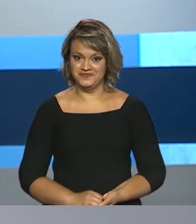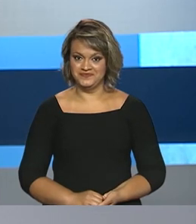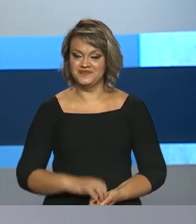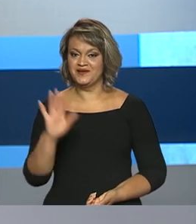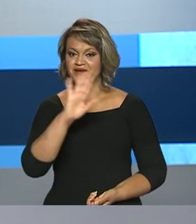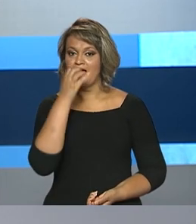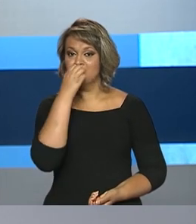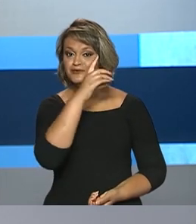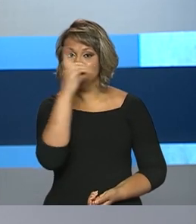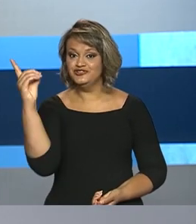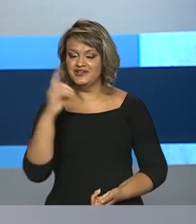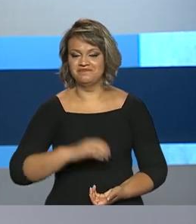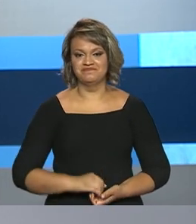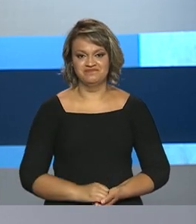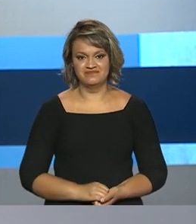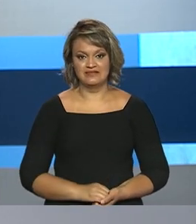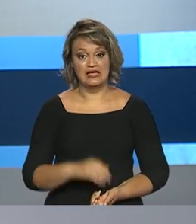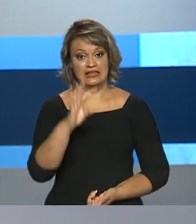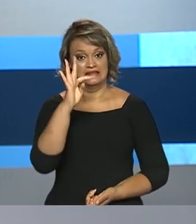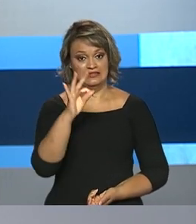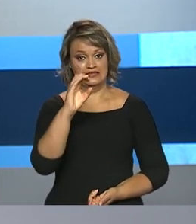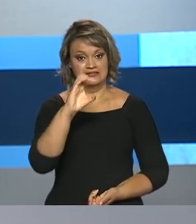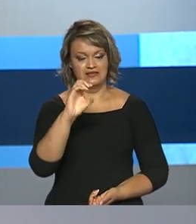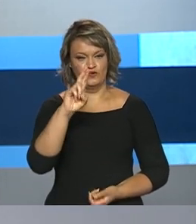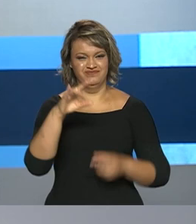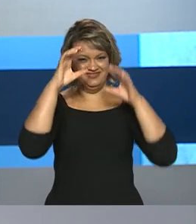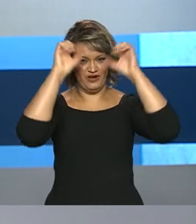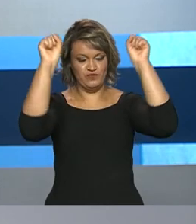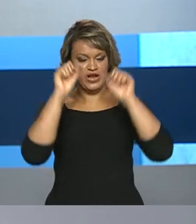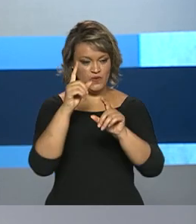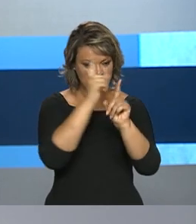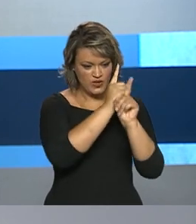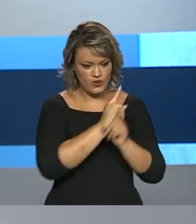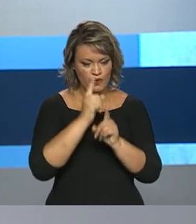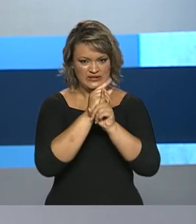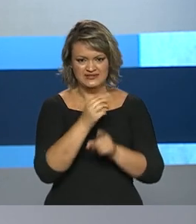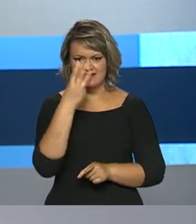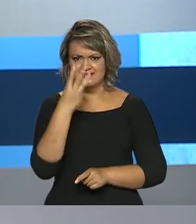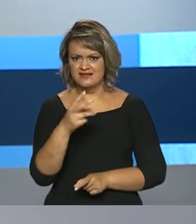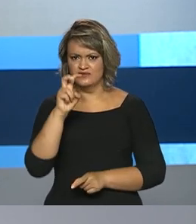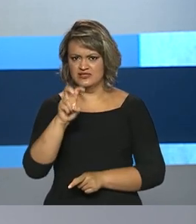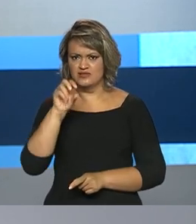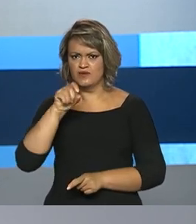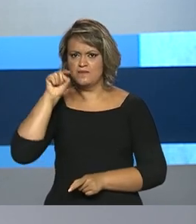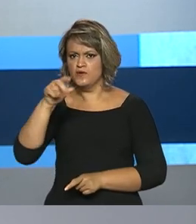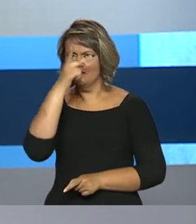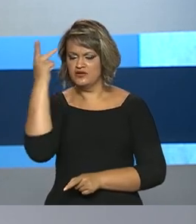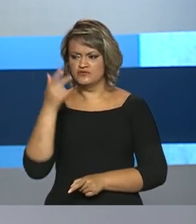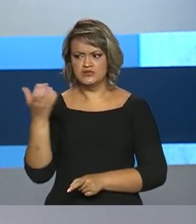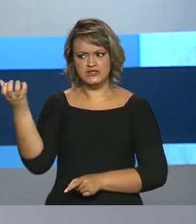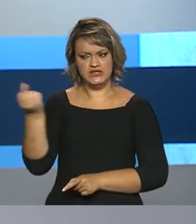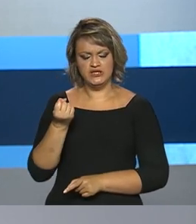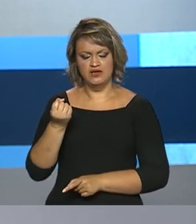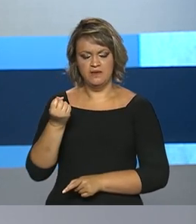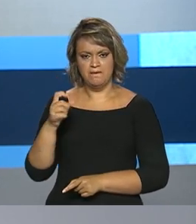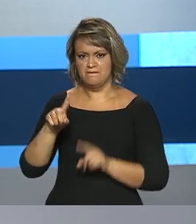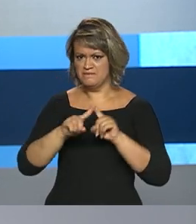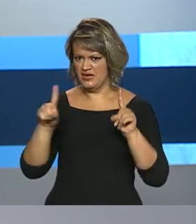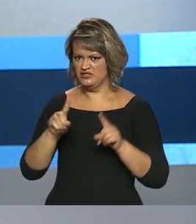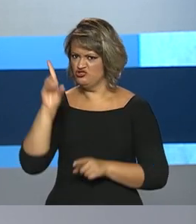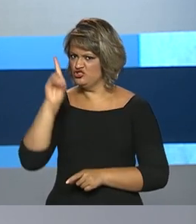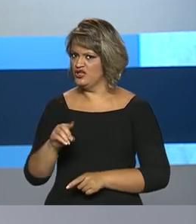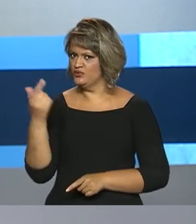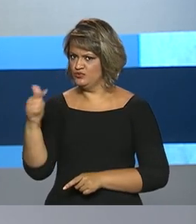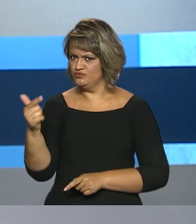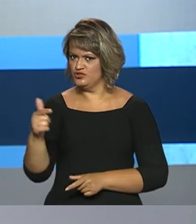Olá, bom dia! Tribunal de Contas da União identifica 350 mil pessoas que podem ter recebido auxílio